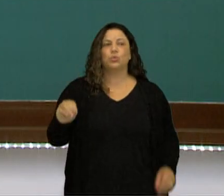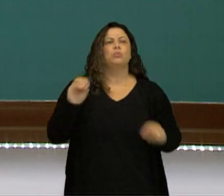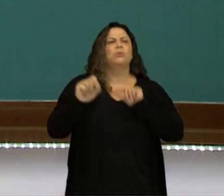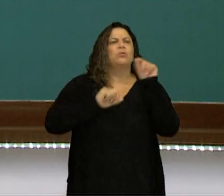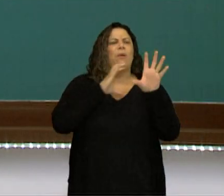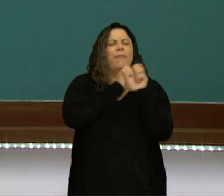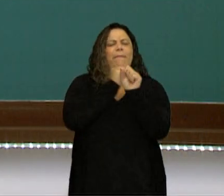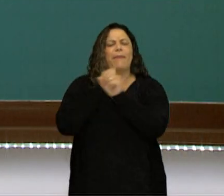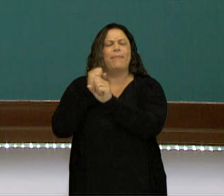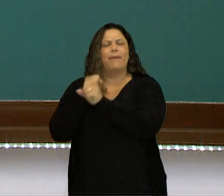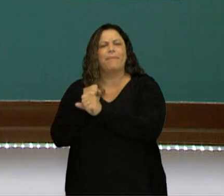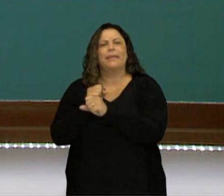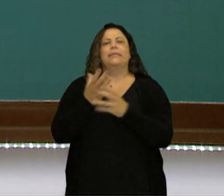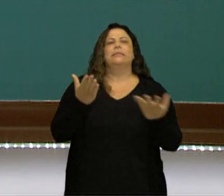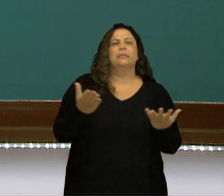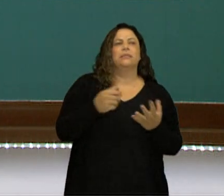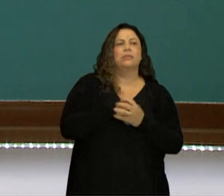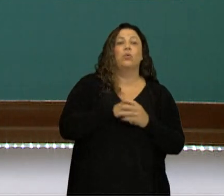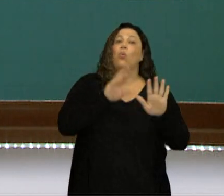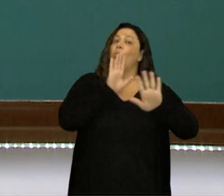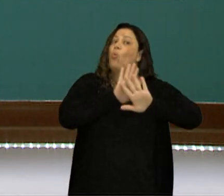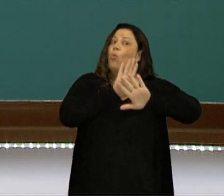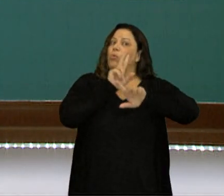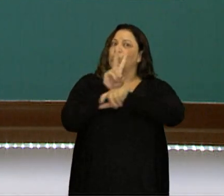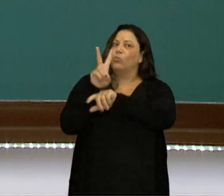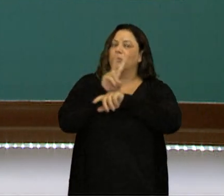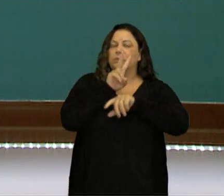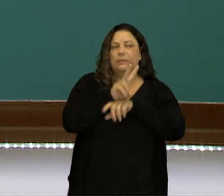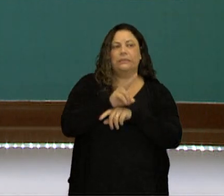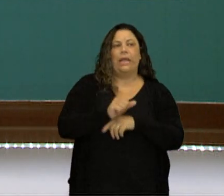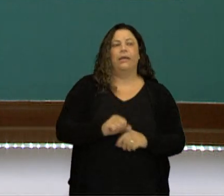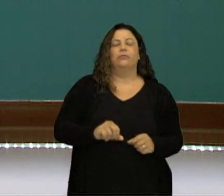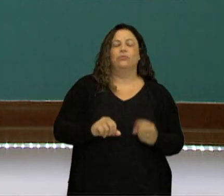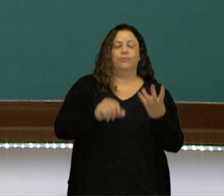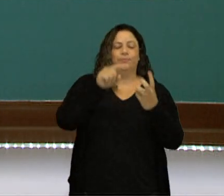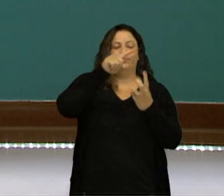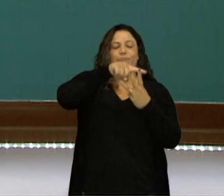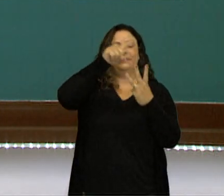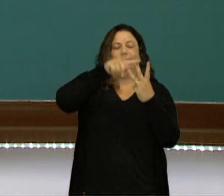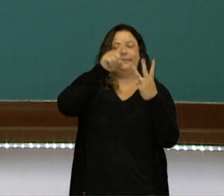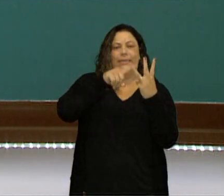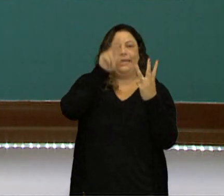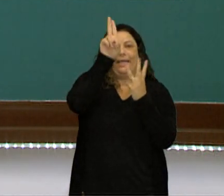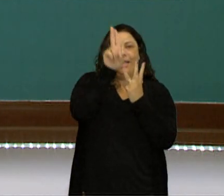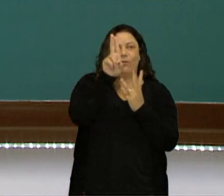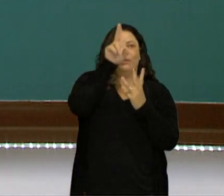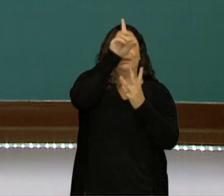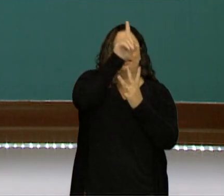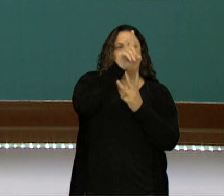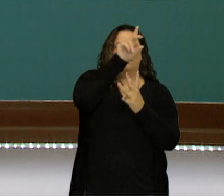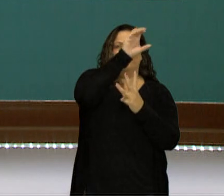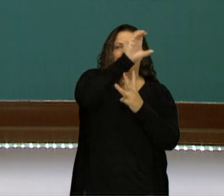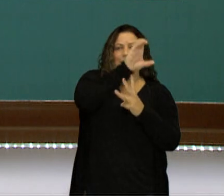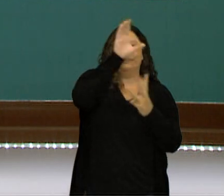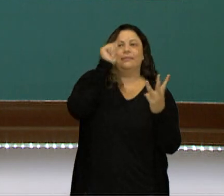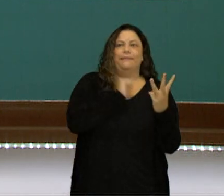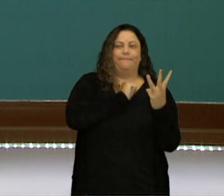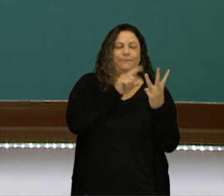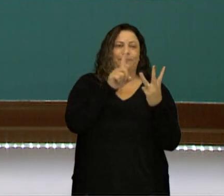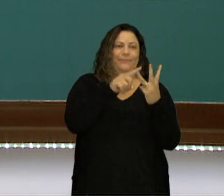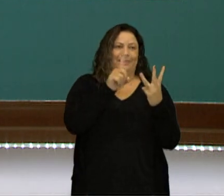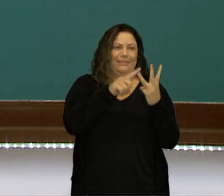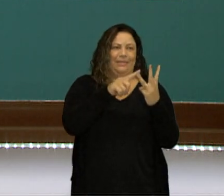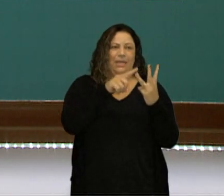a continha armada, eu tenho que tomar o cuidado. Unidade com unidade, dezena com dezena, centena com centena. 6 mais 9,